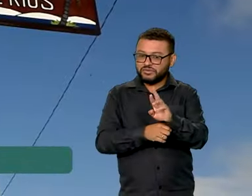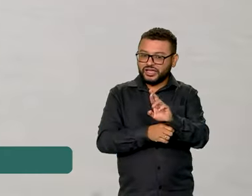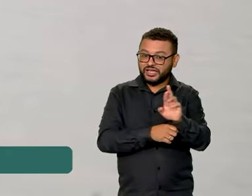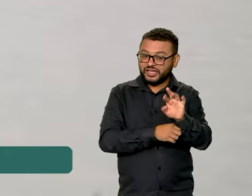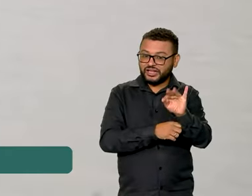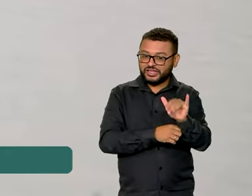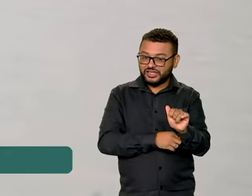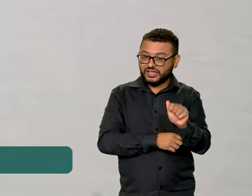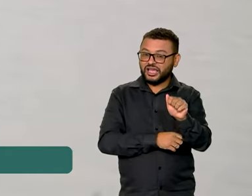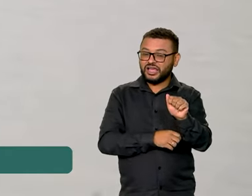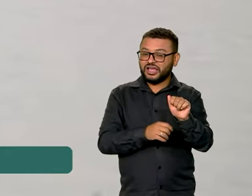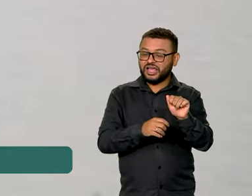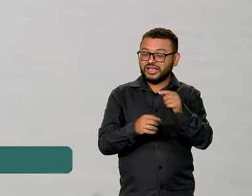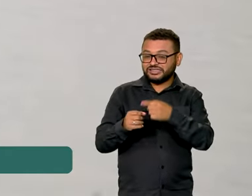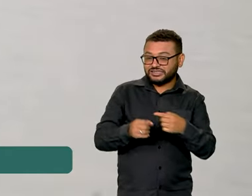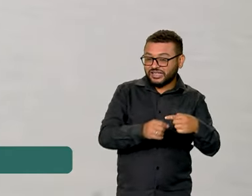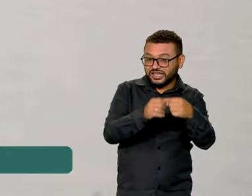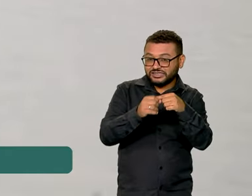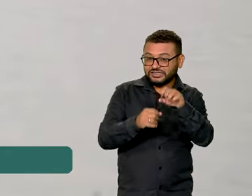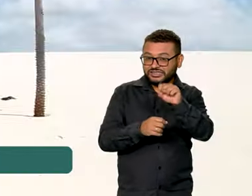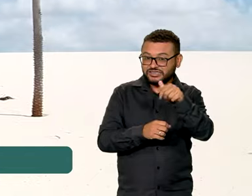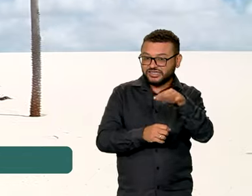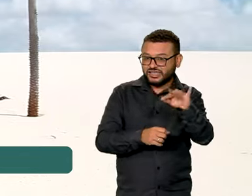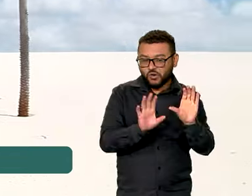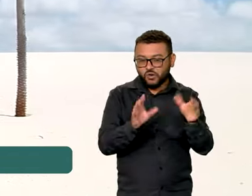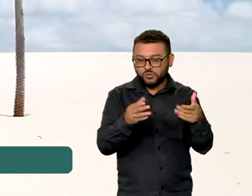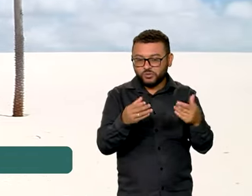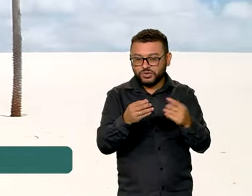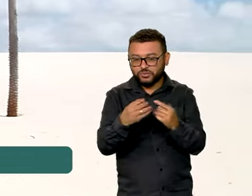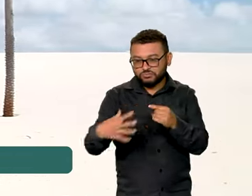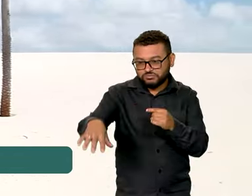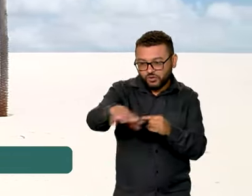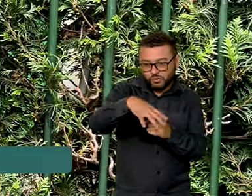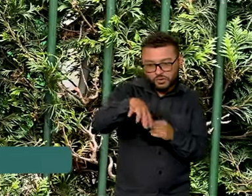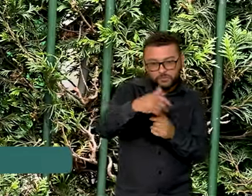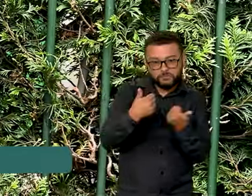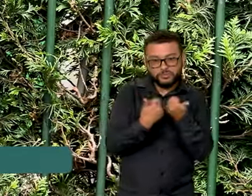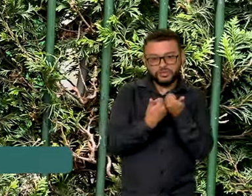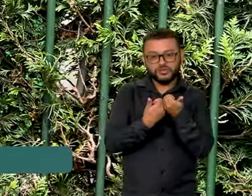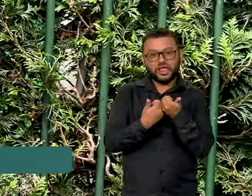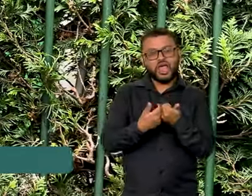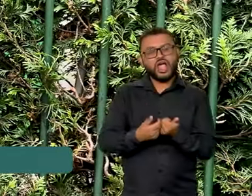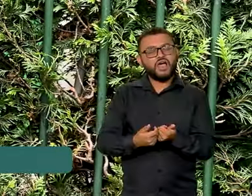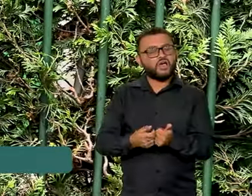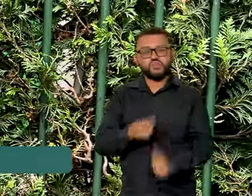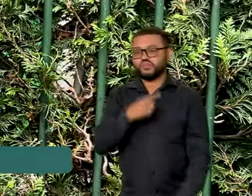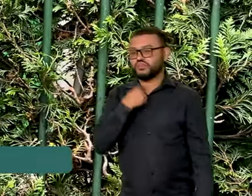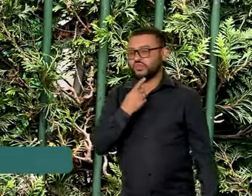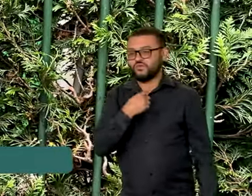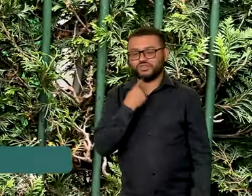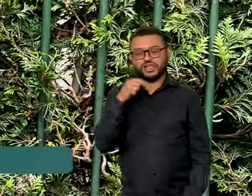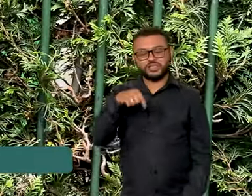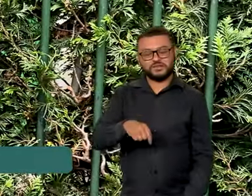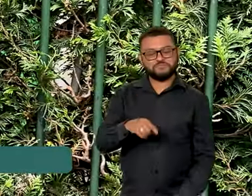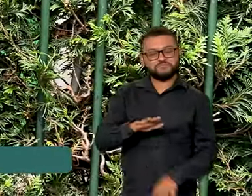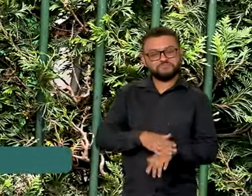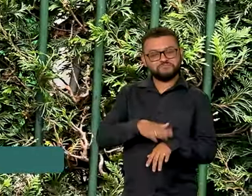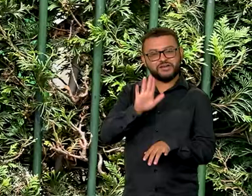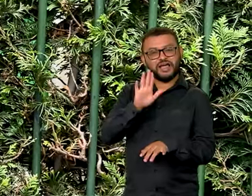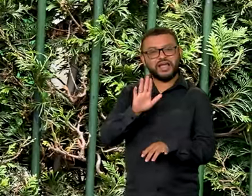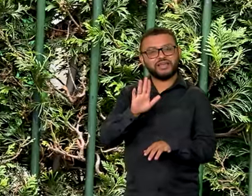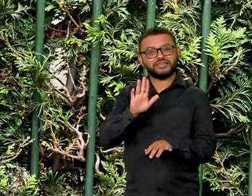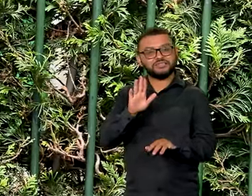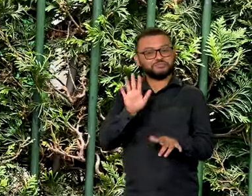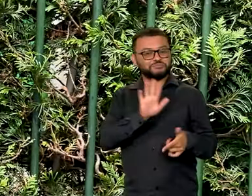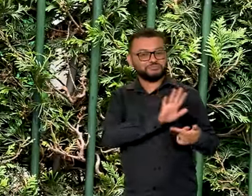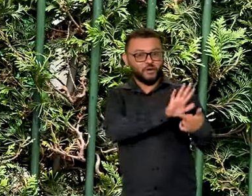Amaro e Primeira Cruz, além de comunidades que vivem na região. Sem dúvida nenhuma, isso vai nos proporcionar maior